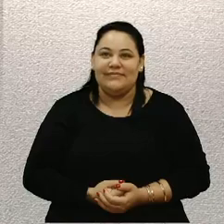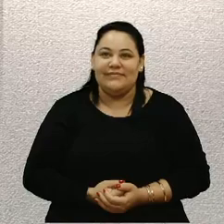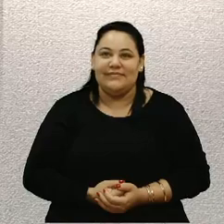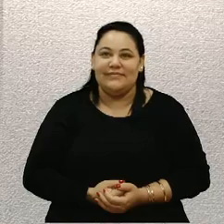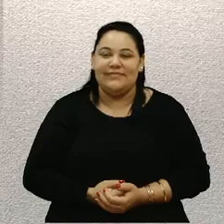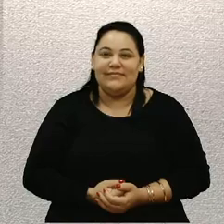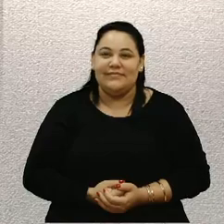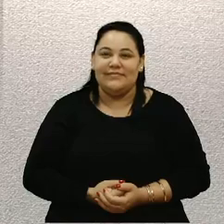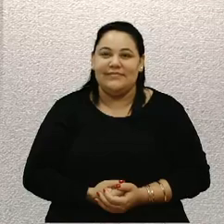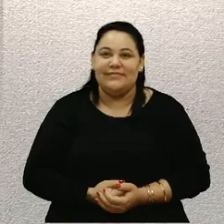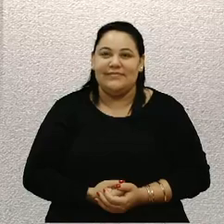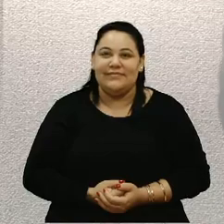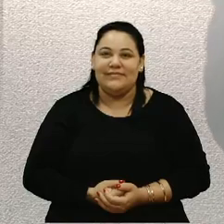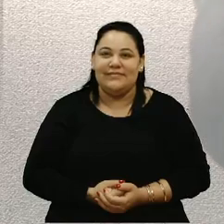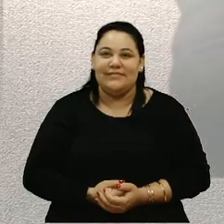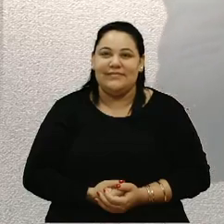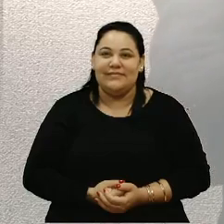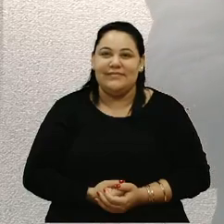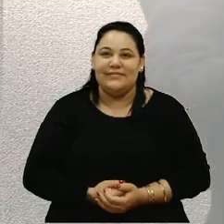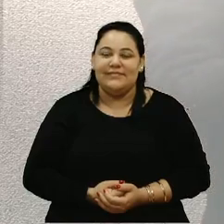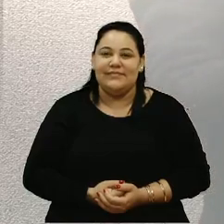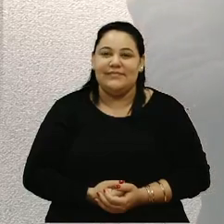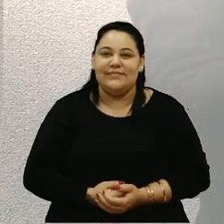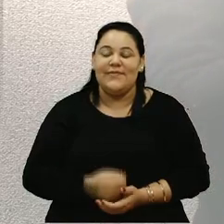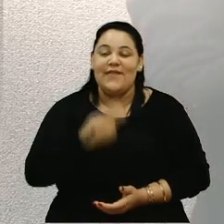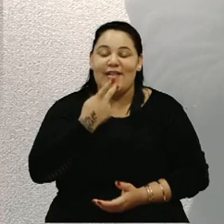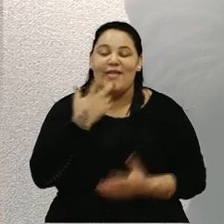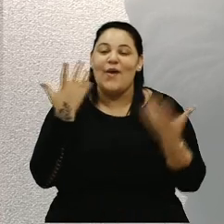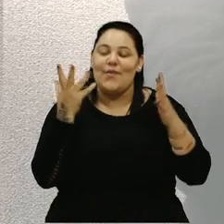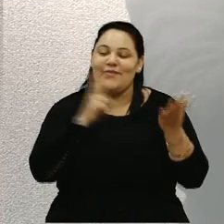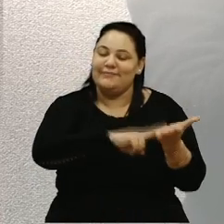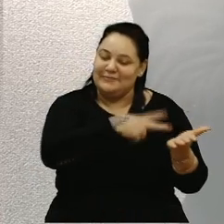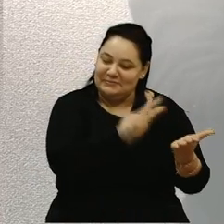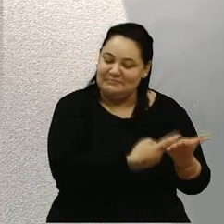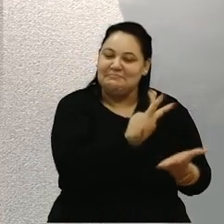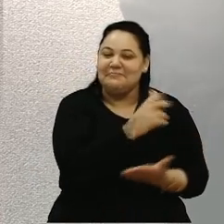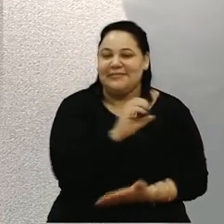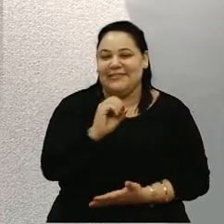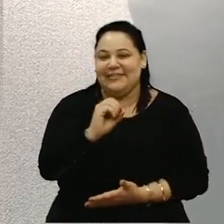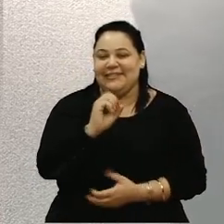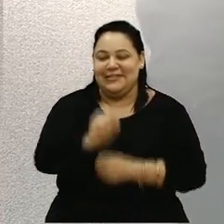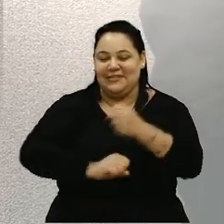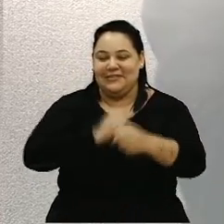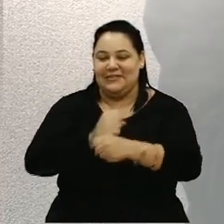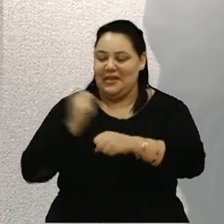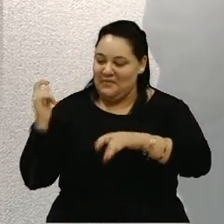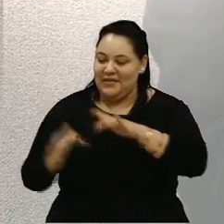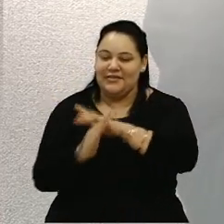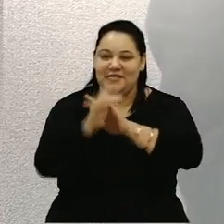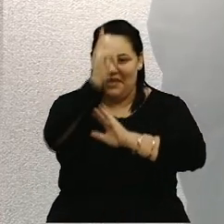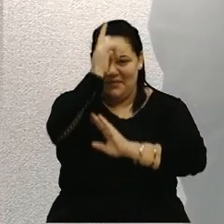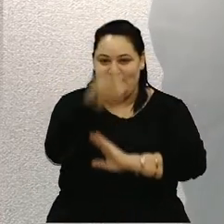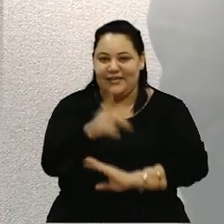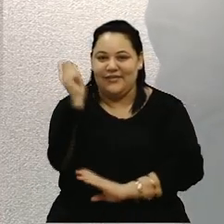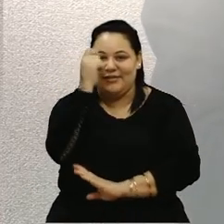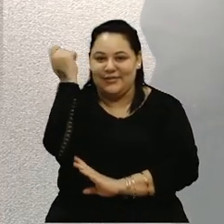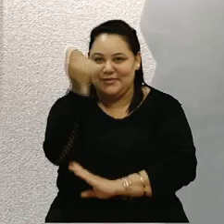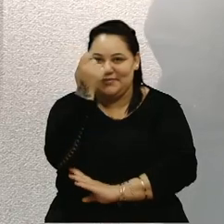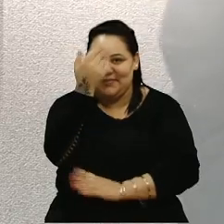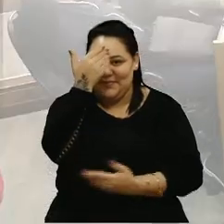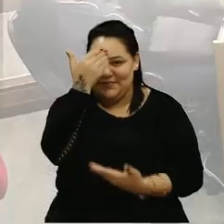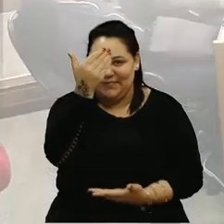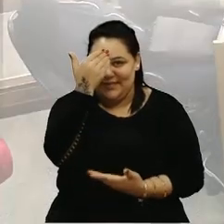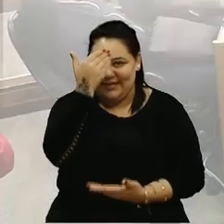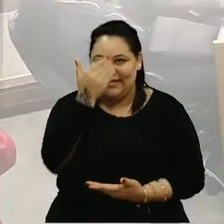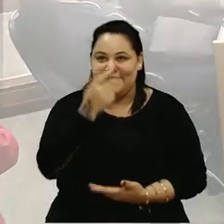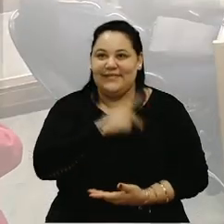imigração alemã no Rio Grande do Sul. Obrigado, presidente.